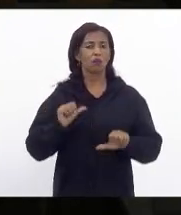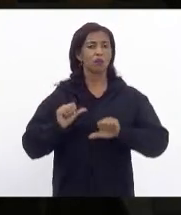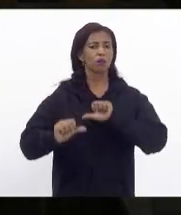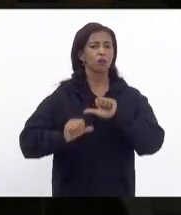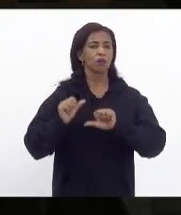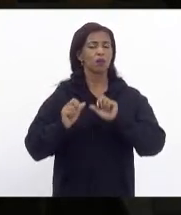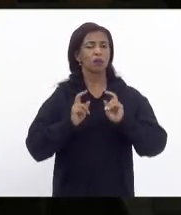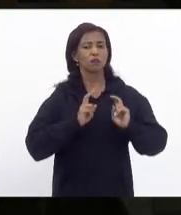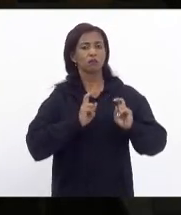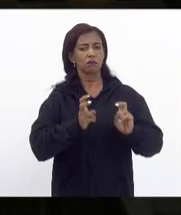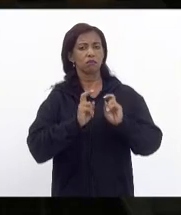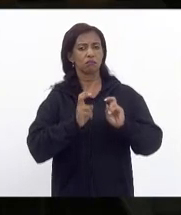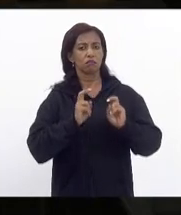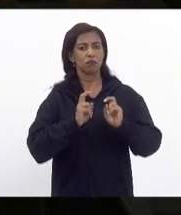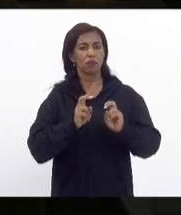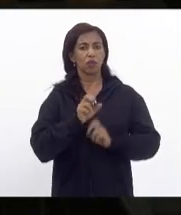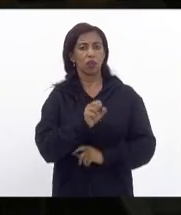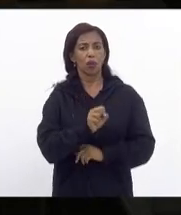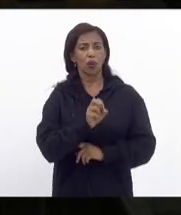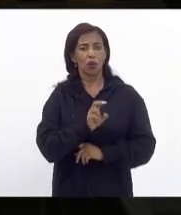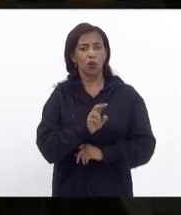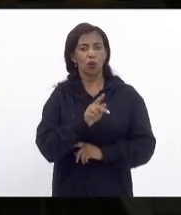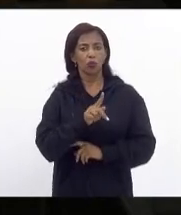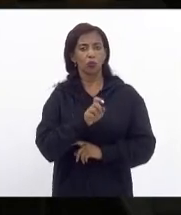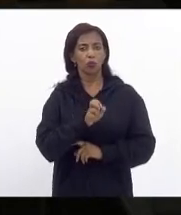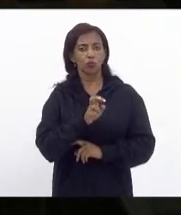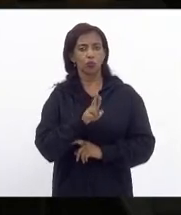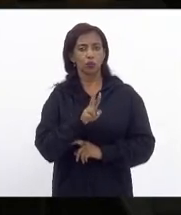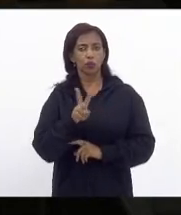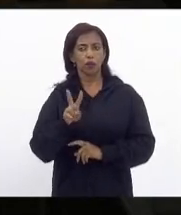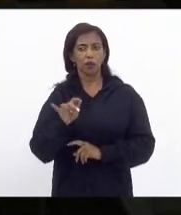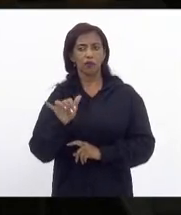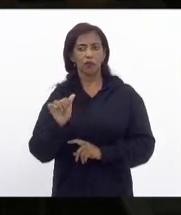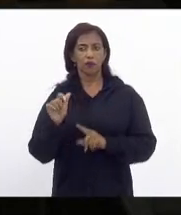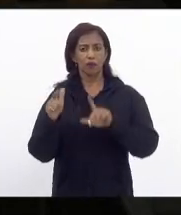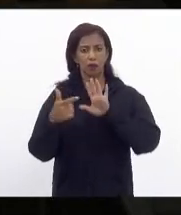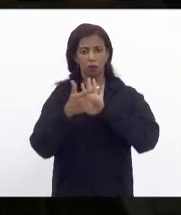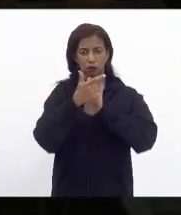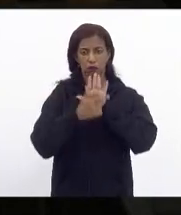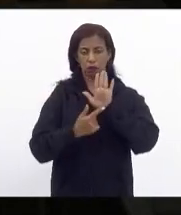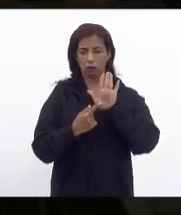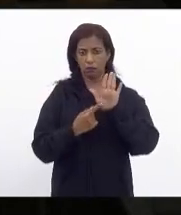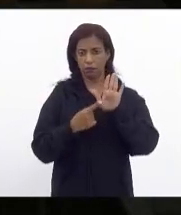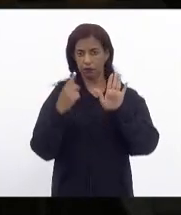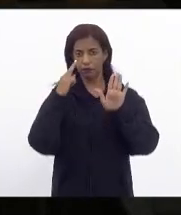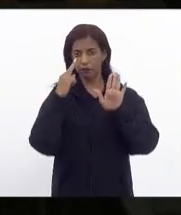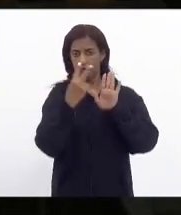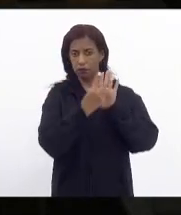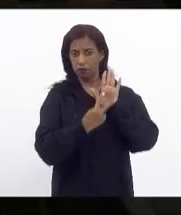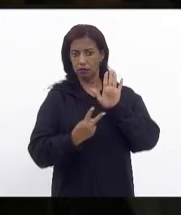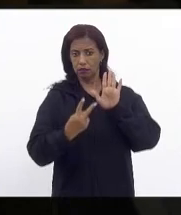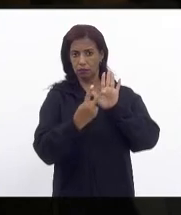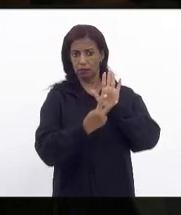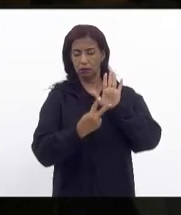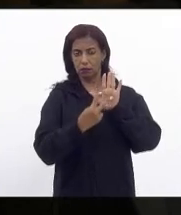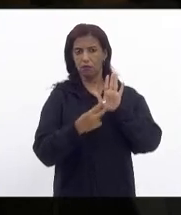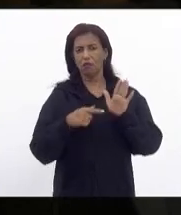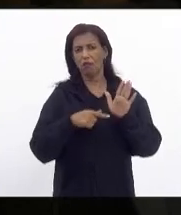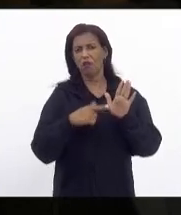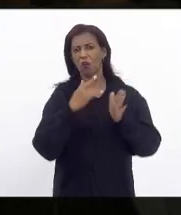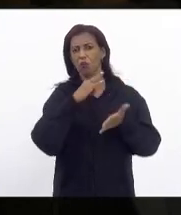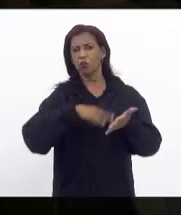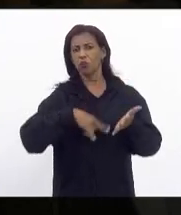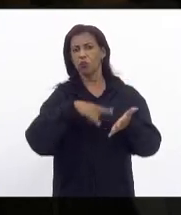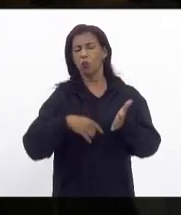dos Trens da Supervia eu coloco aqui para que tenha maior visibilidade esse é um documento